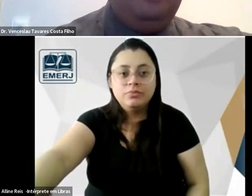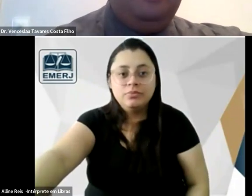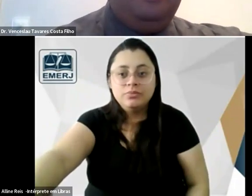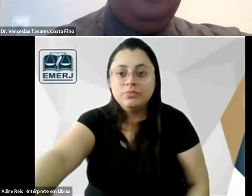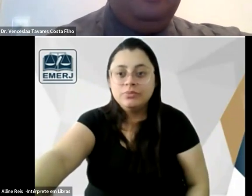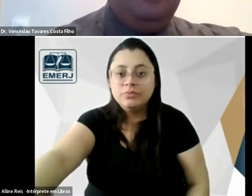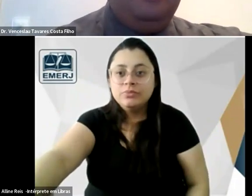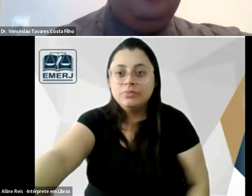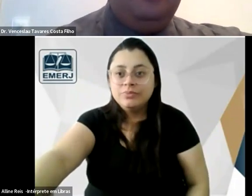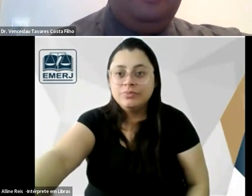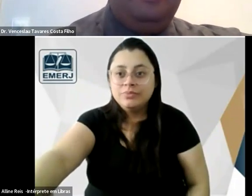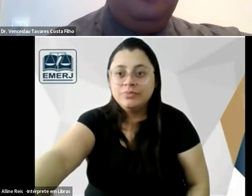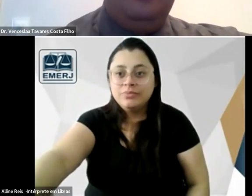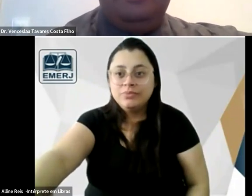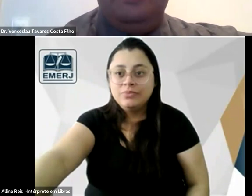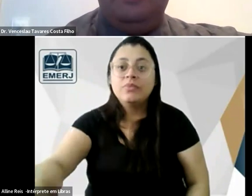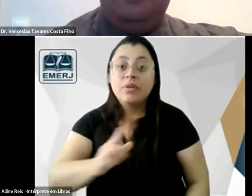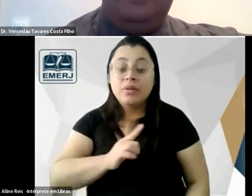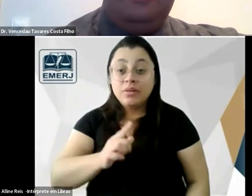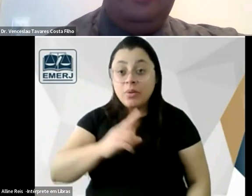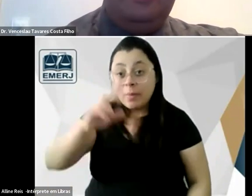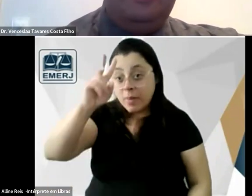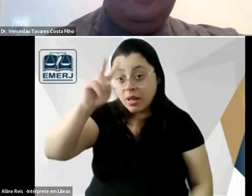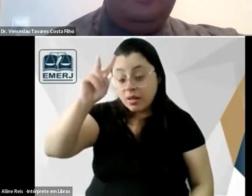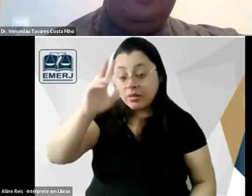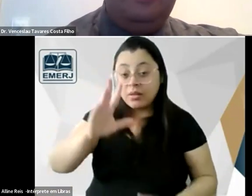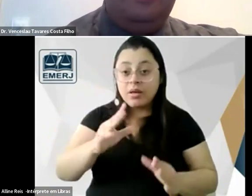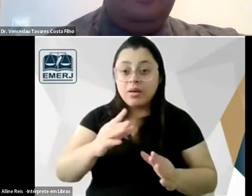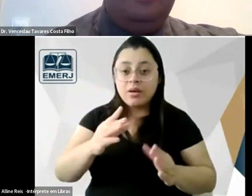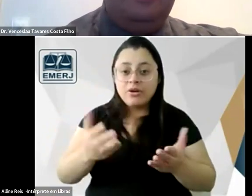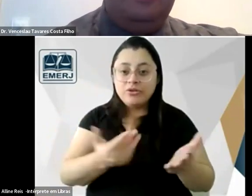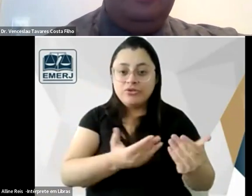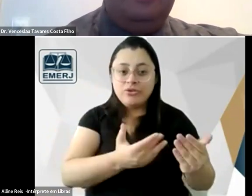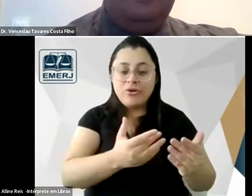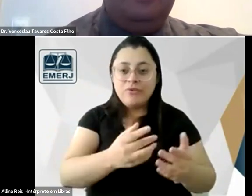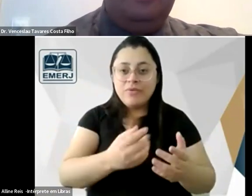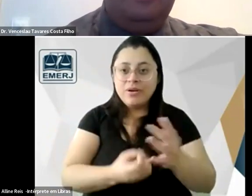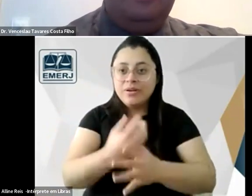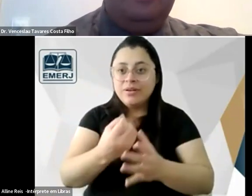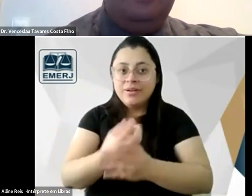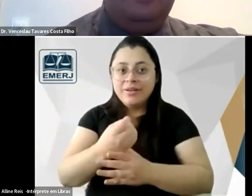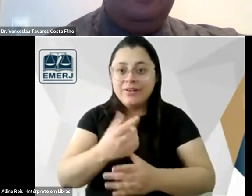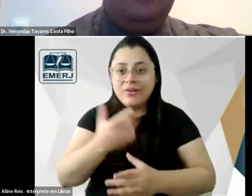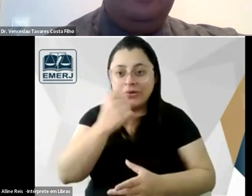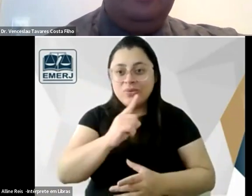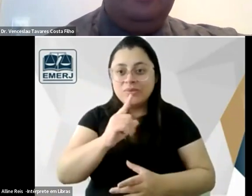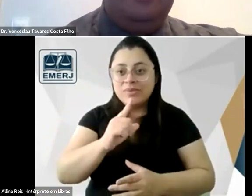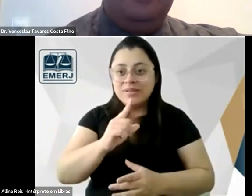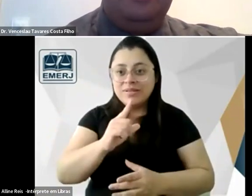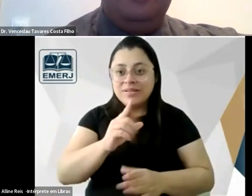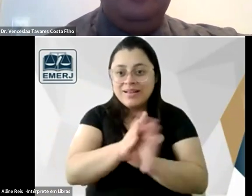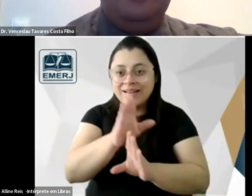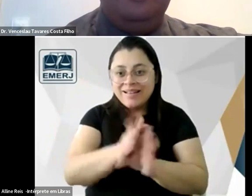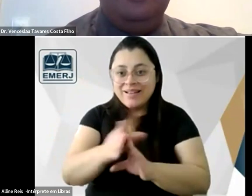aí está até uma ideia para os jovens historiadores que quem sabe consigam uma bolsa para estudar na Suíça sobre a orientação do professor